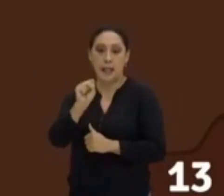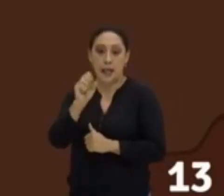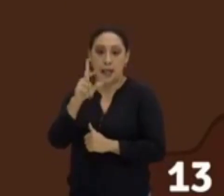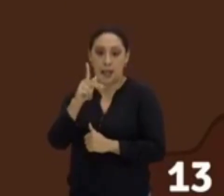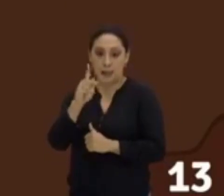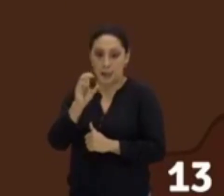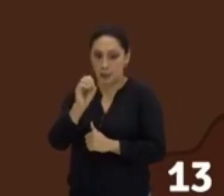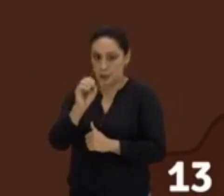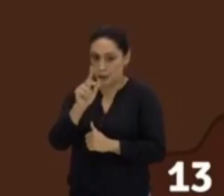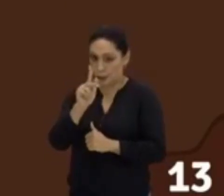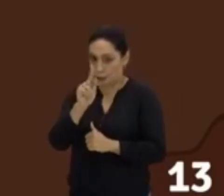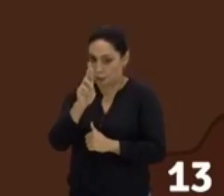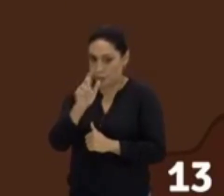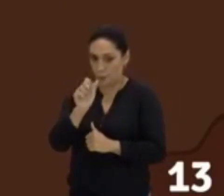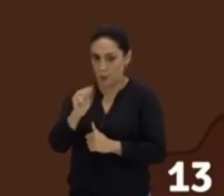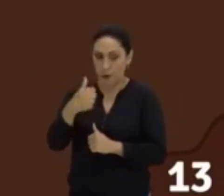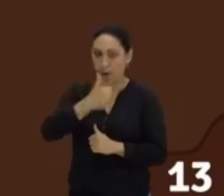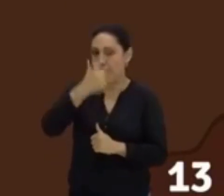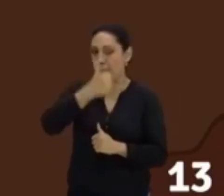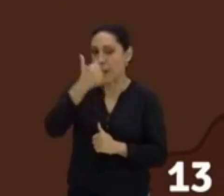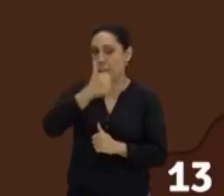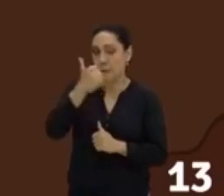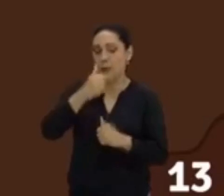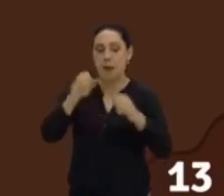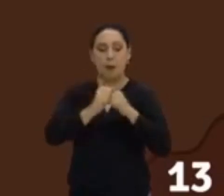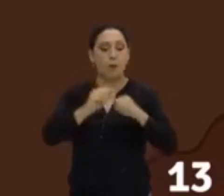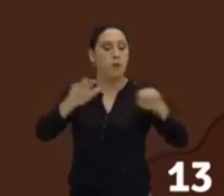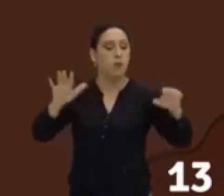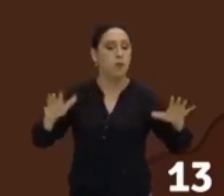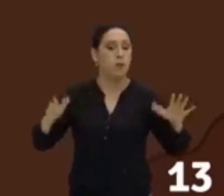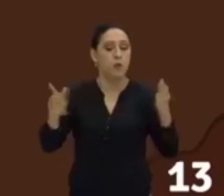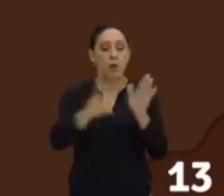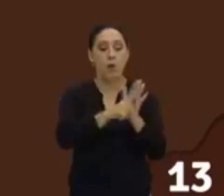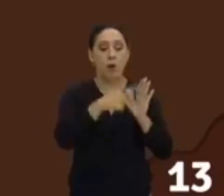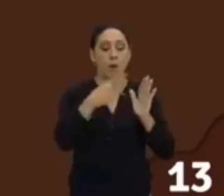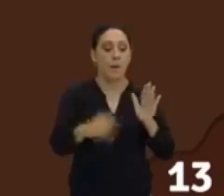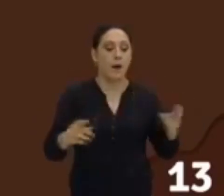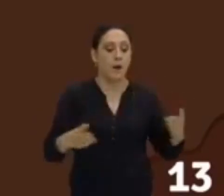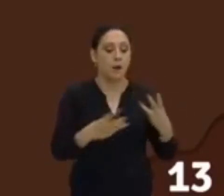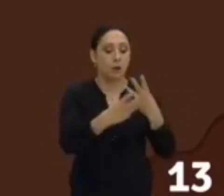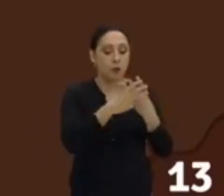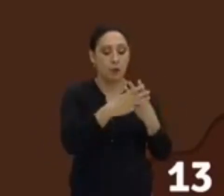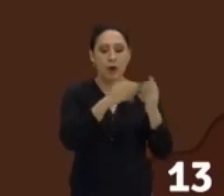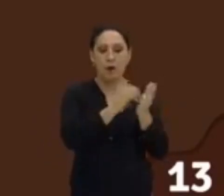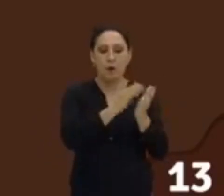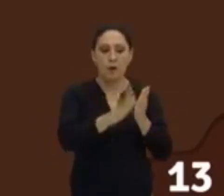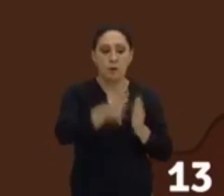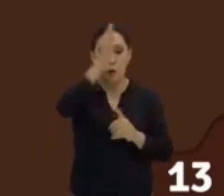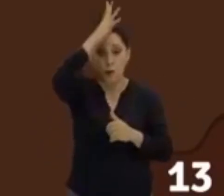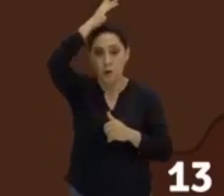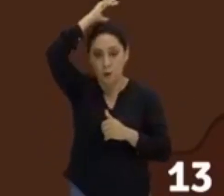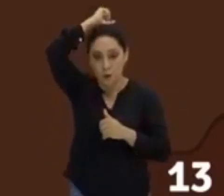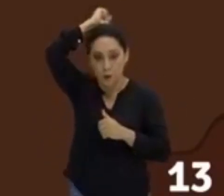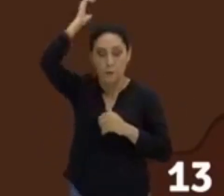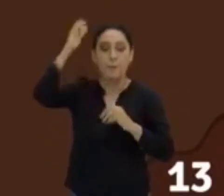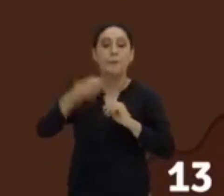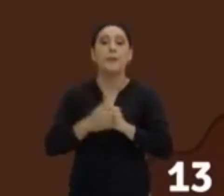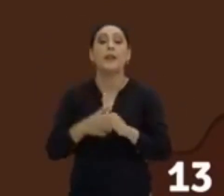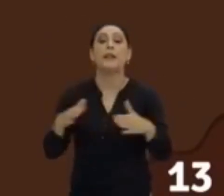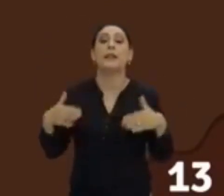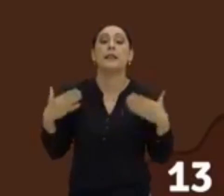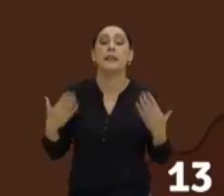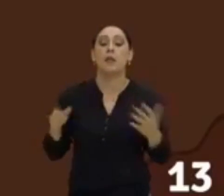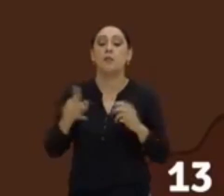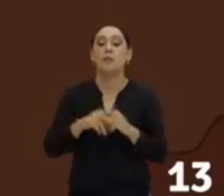primeira diáspora foi uma diáspora judaica. Os judeus foram expulsos pelo Império Romano. E